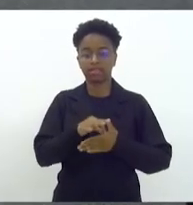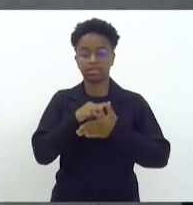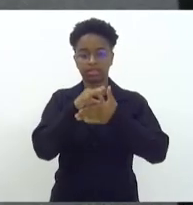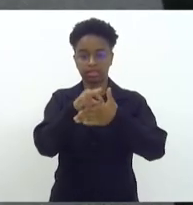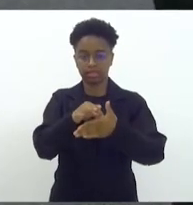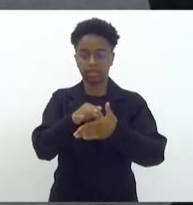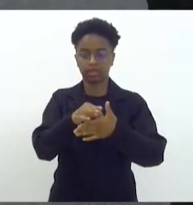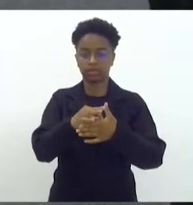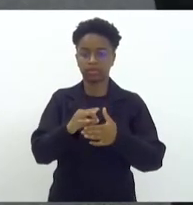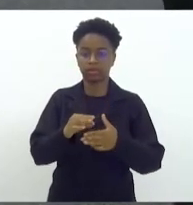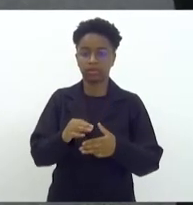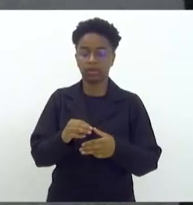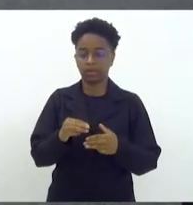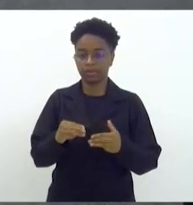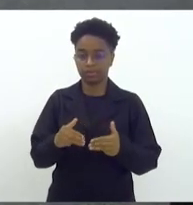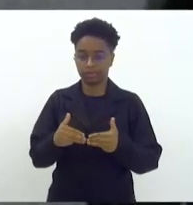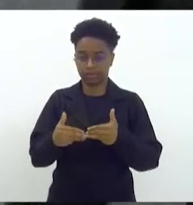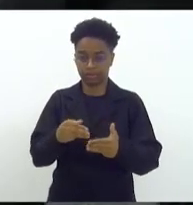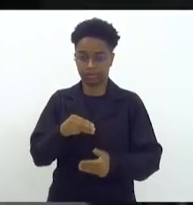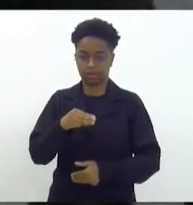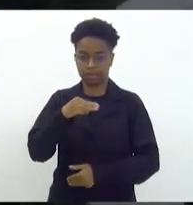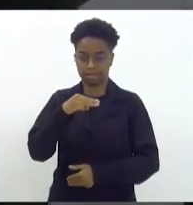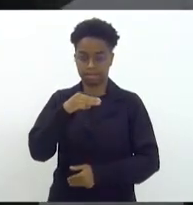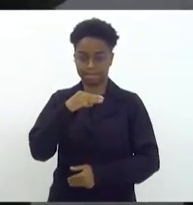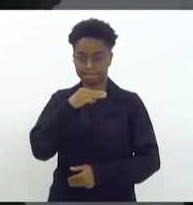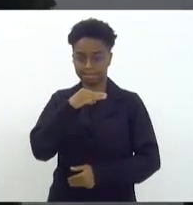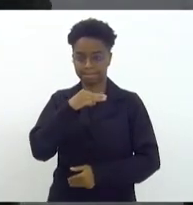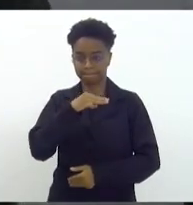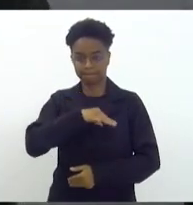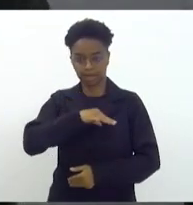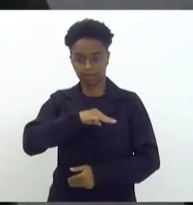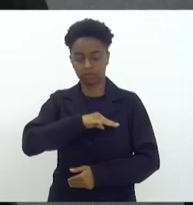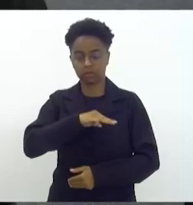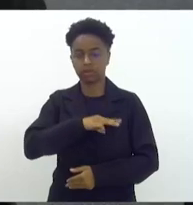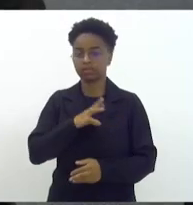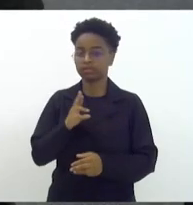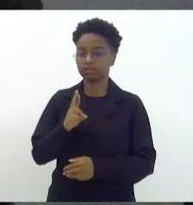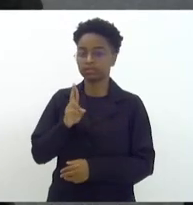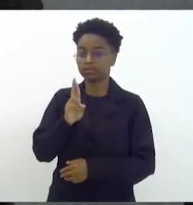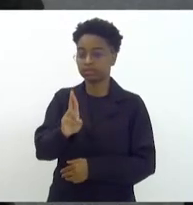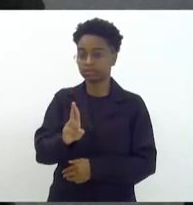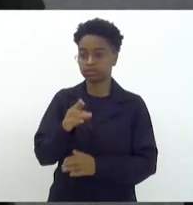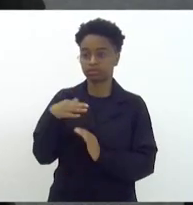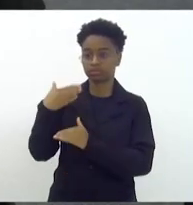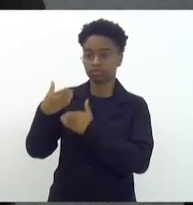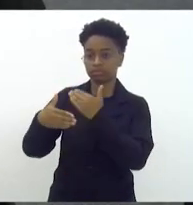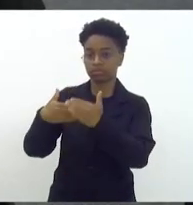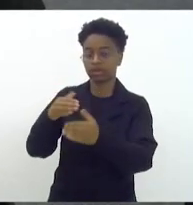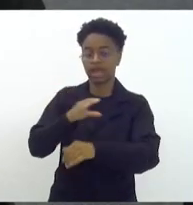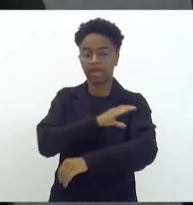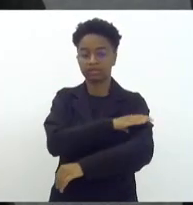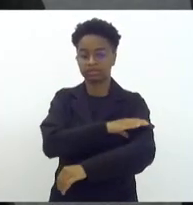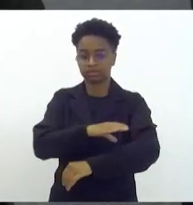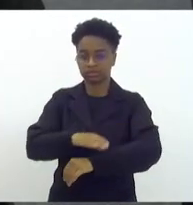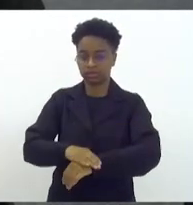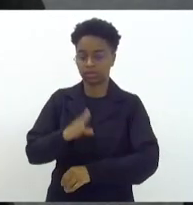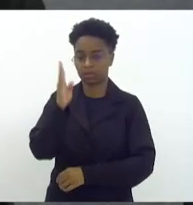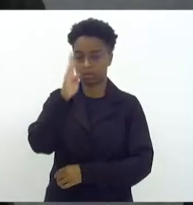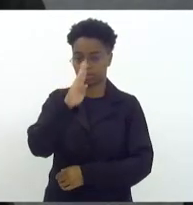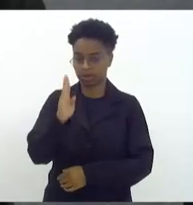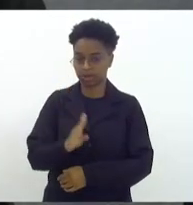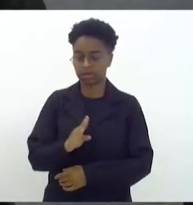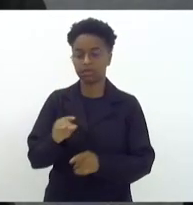do Ministério de Madureira, responsável direto pelo crescimento da Assembleia de Deus no Brasil